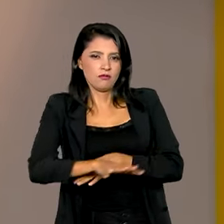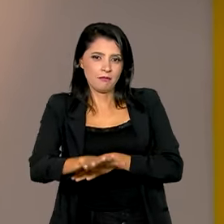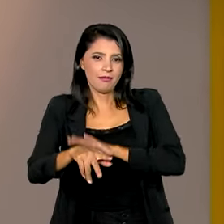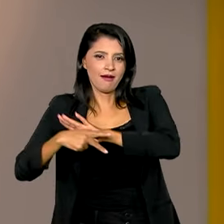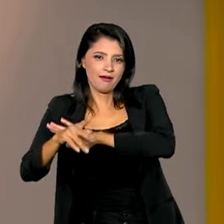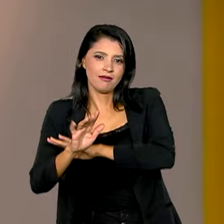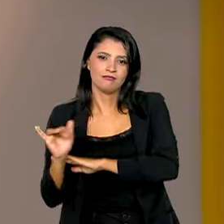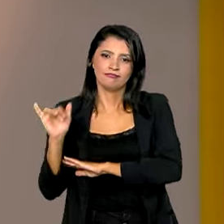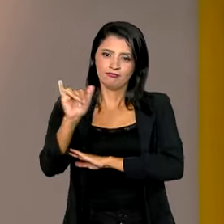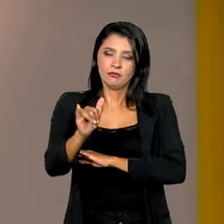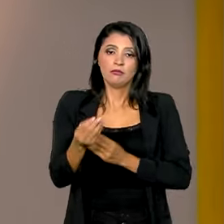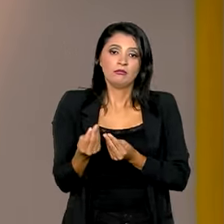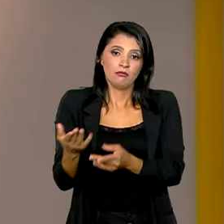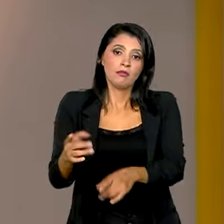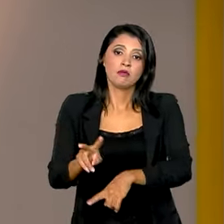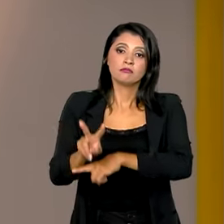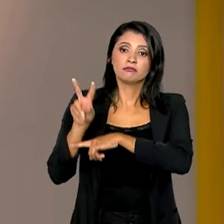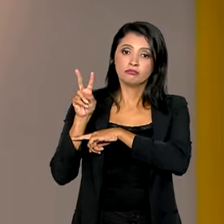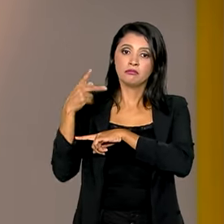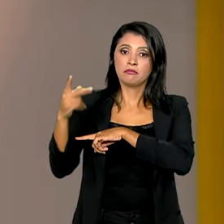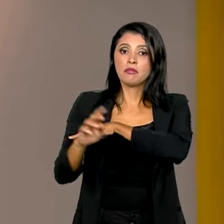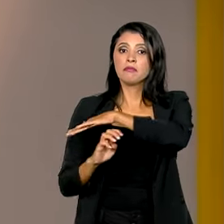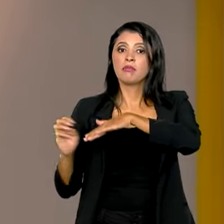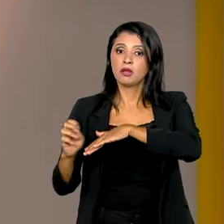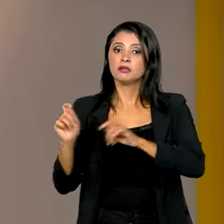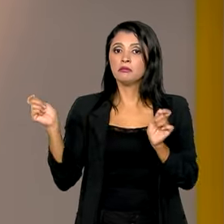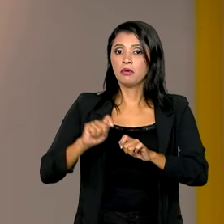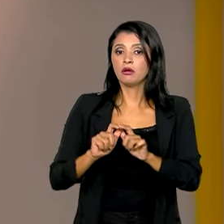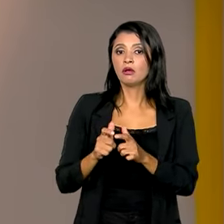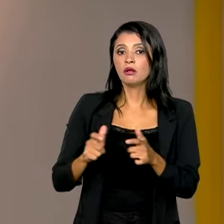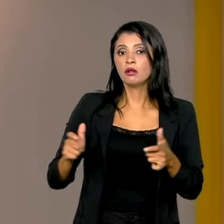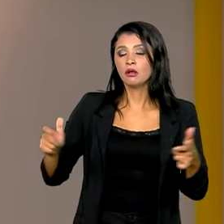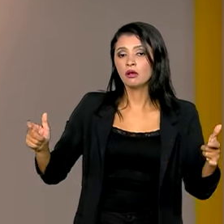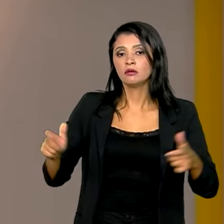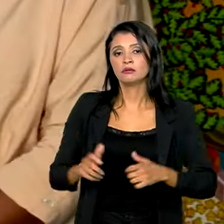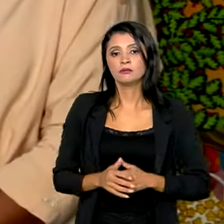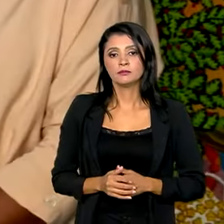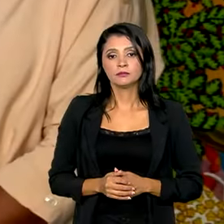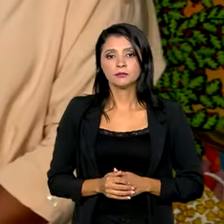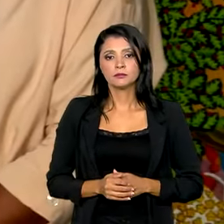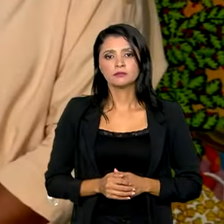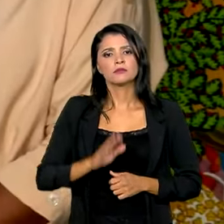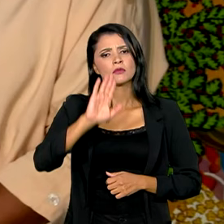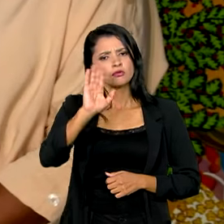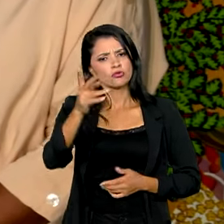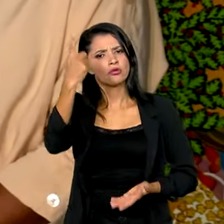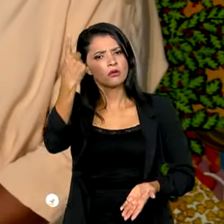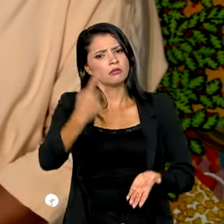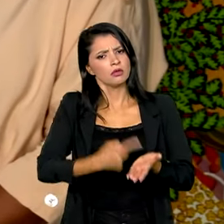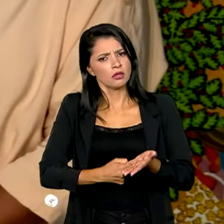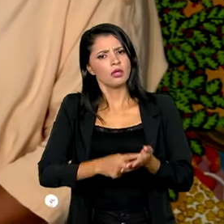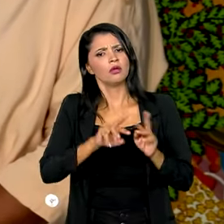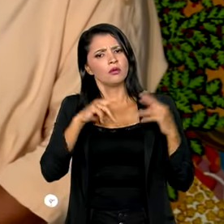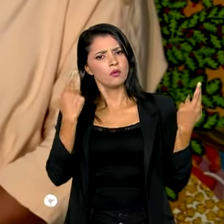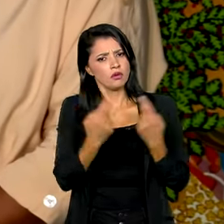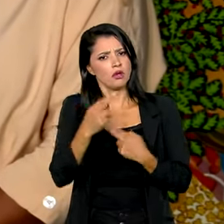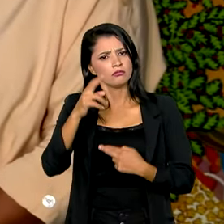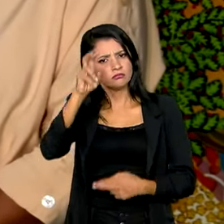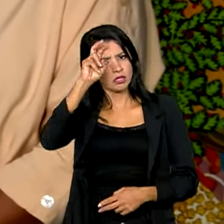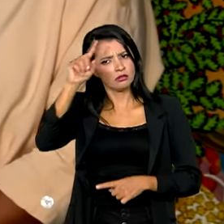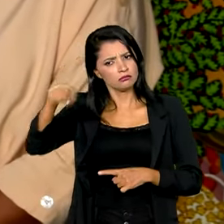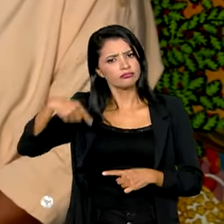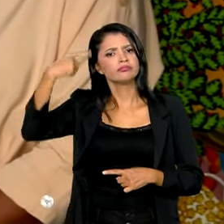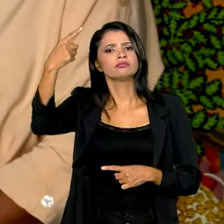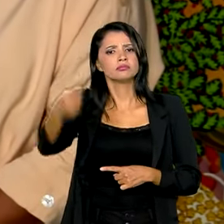disponibilizar crédito para expansão de empresas do setor. Já está marcada uma reunião para a próxima quinta